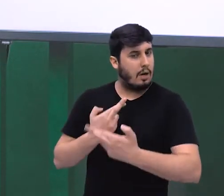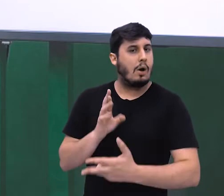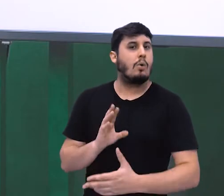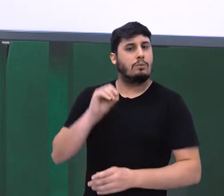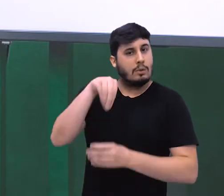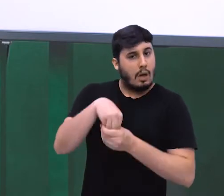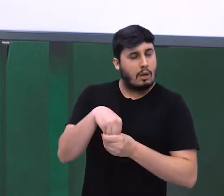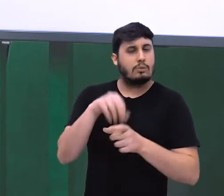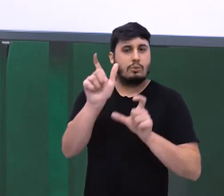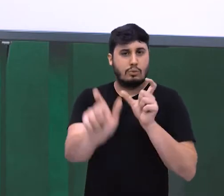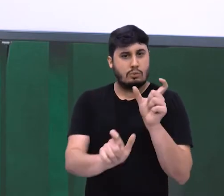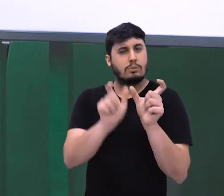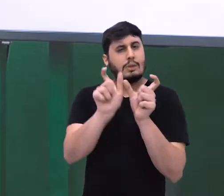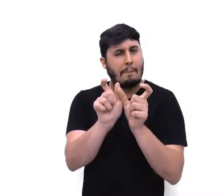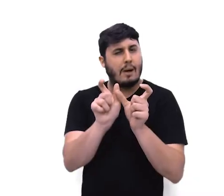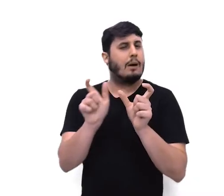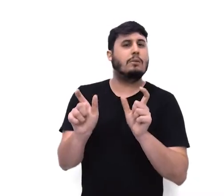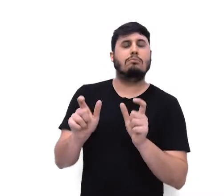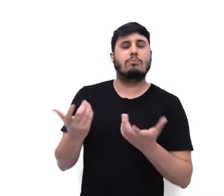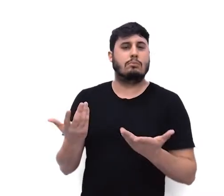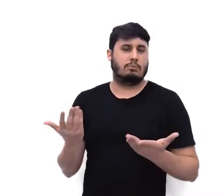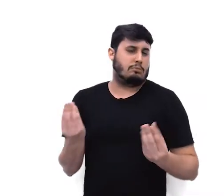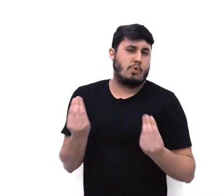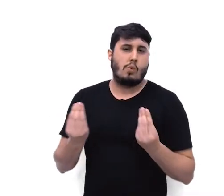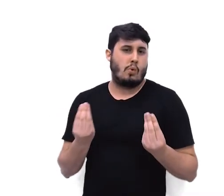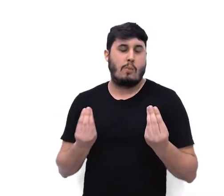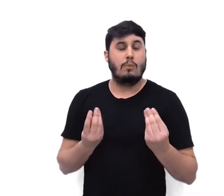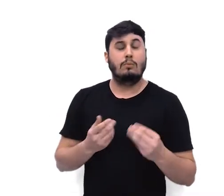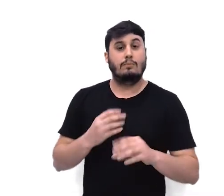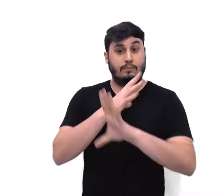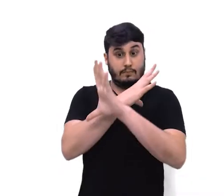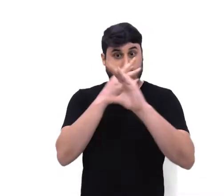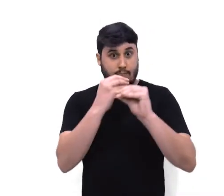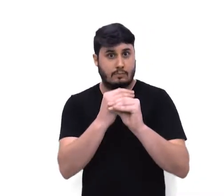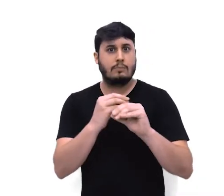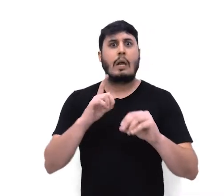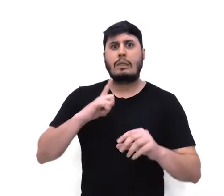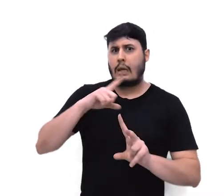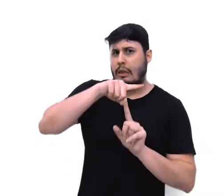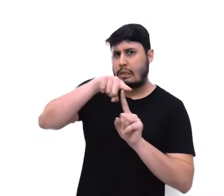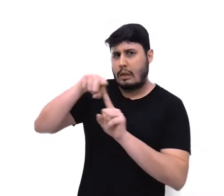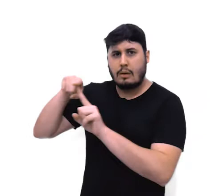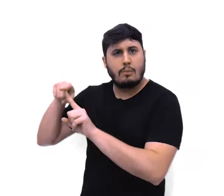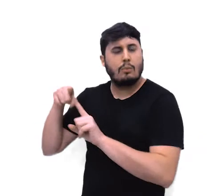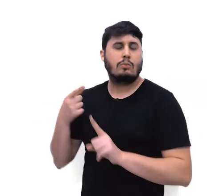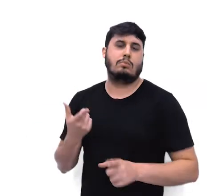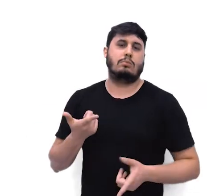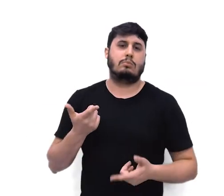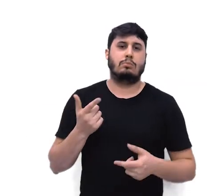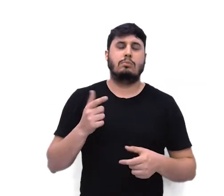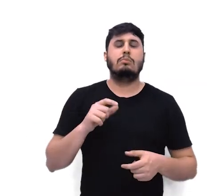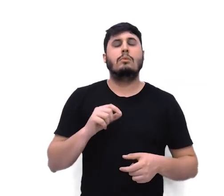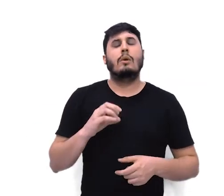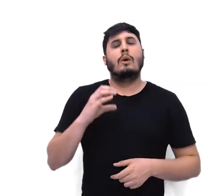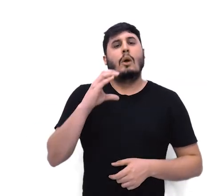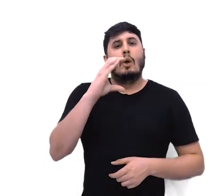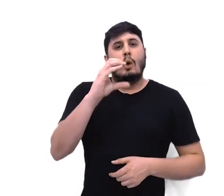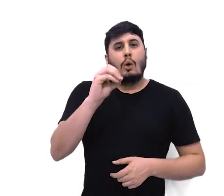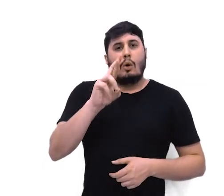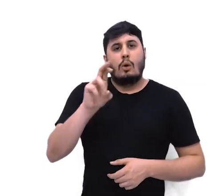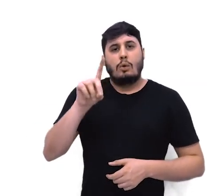relações com os valores semânticos, Essas conjunções podem ser coordenativas ou subordinativas,